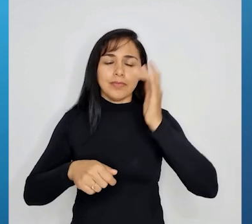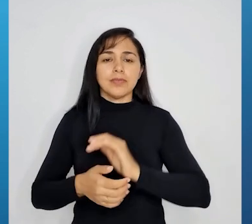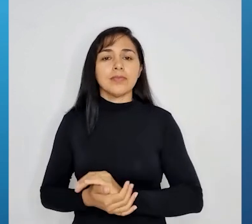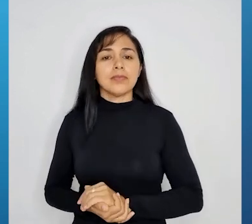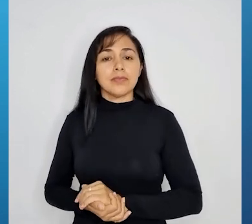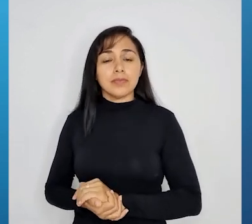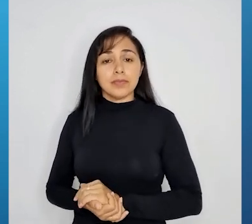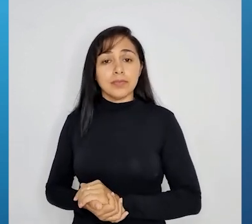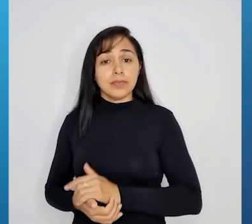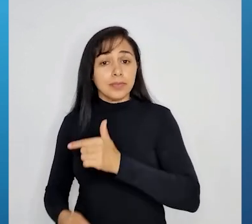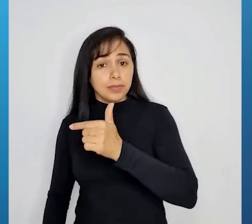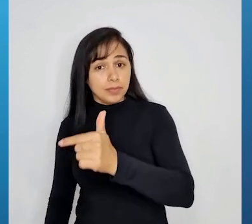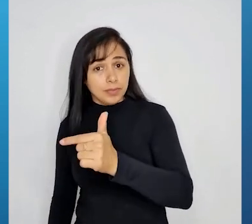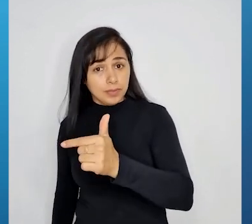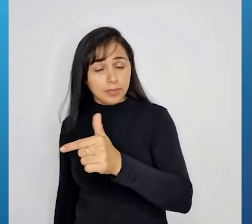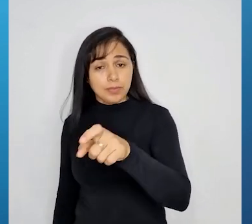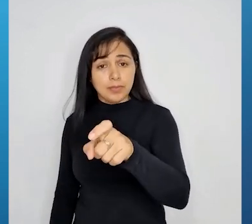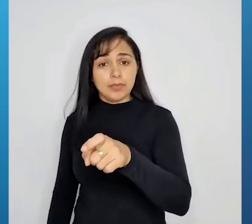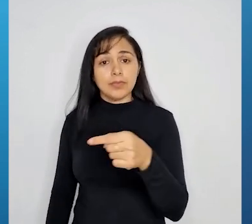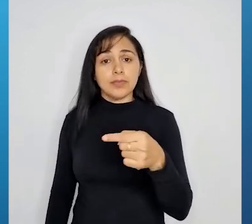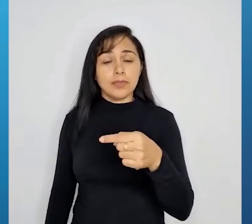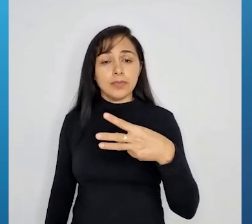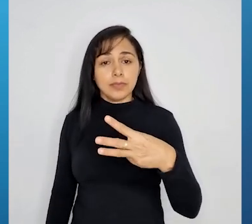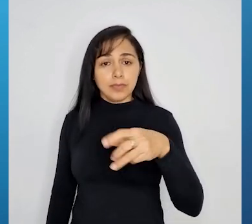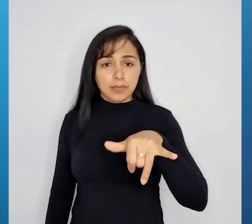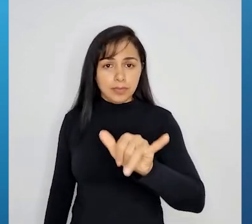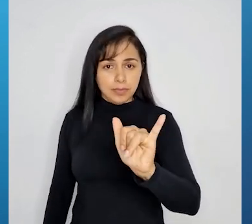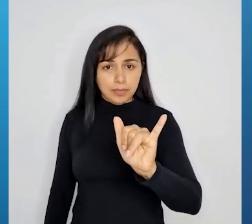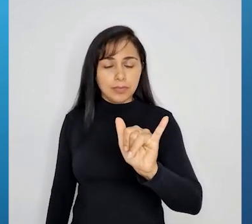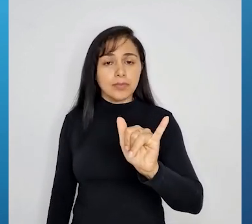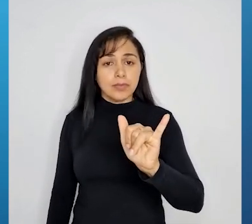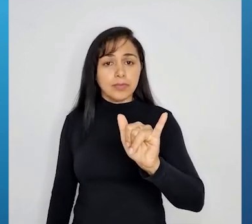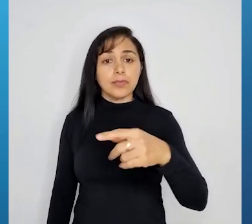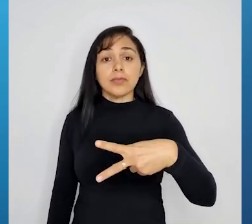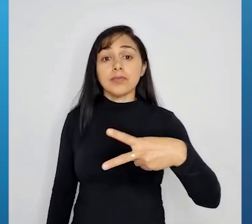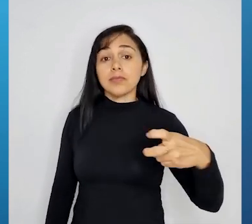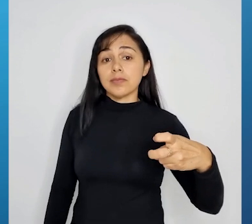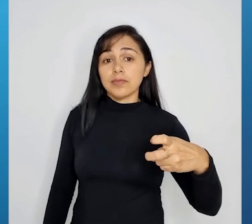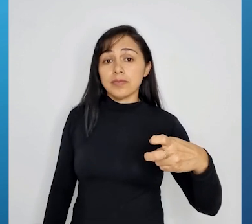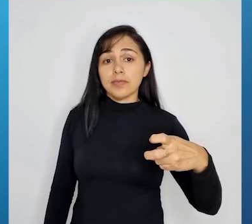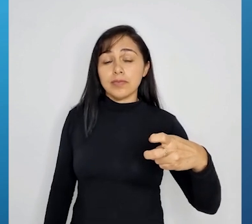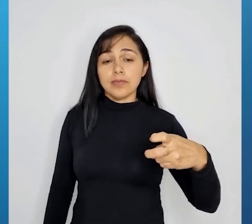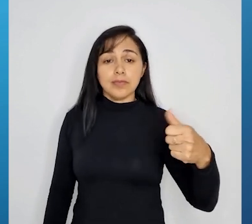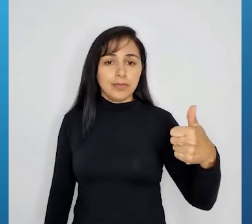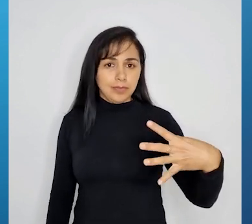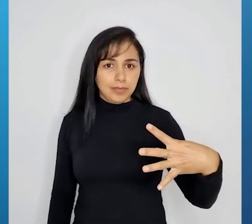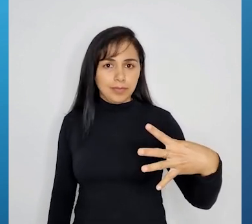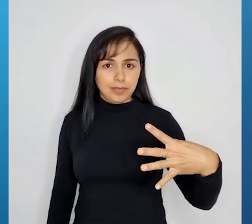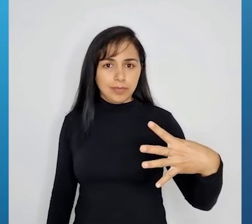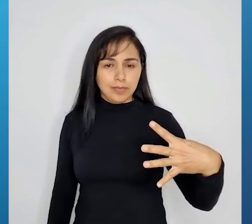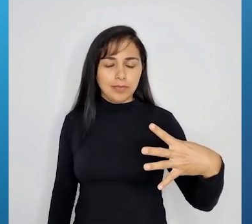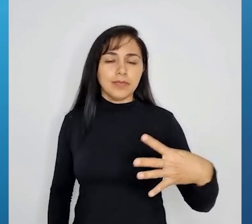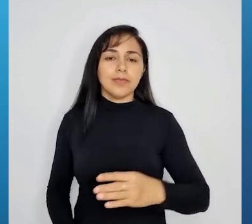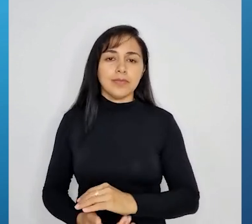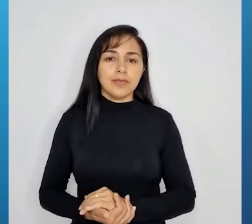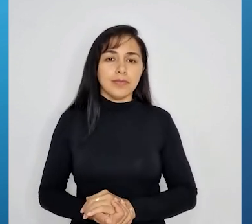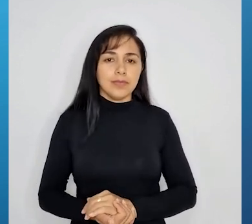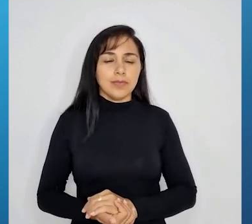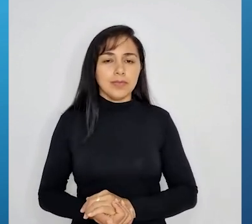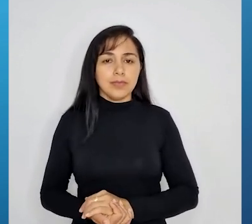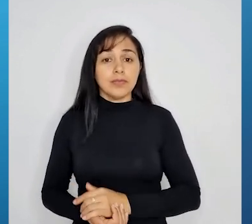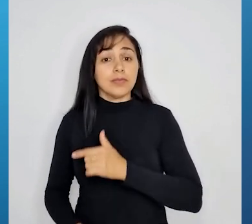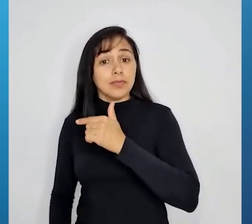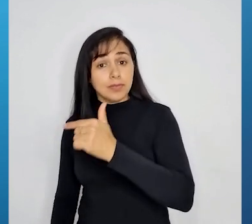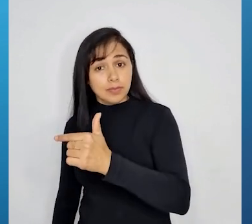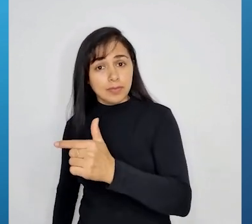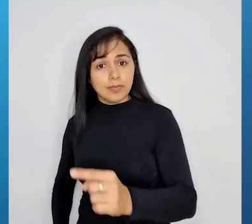2x menos 3y vai ser igual. 14. 2